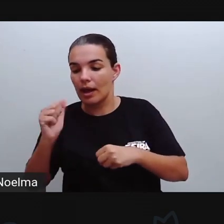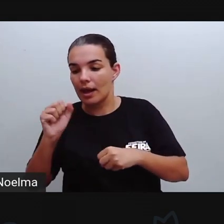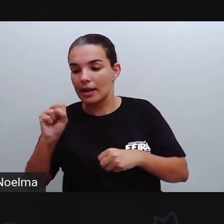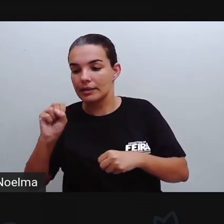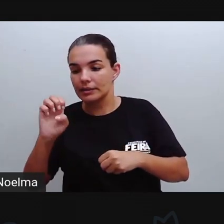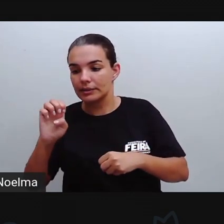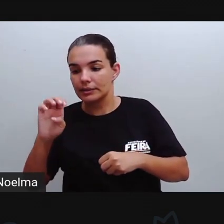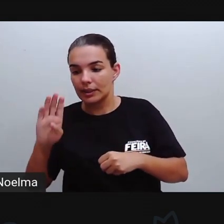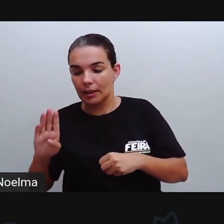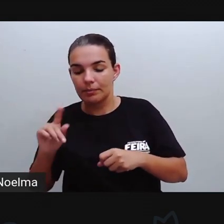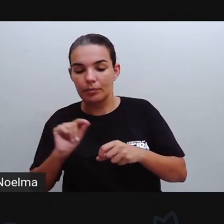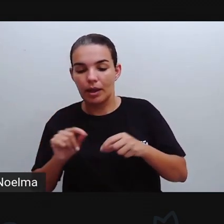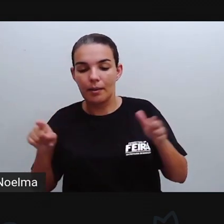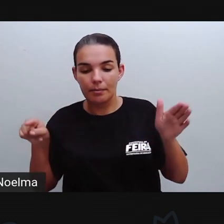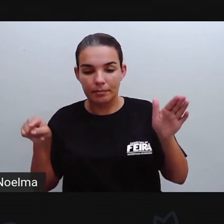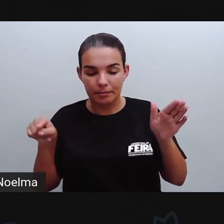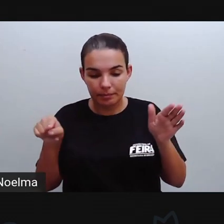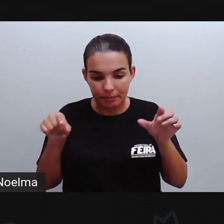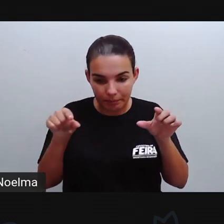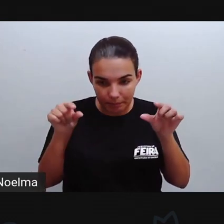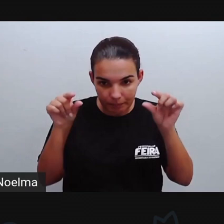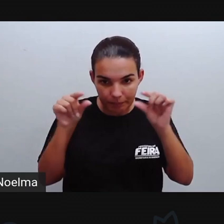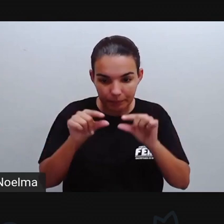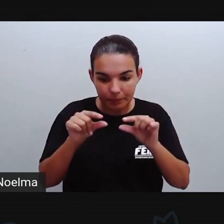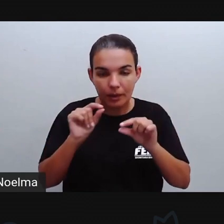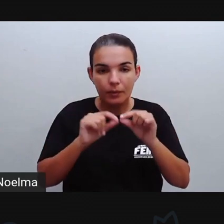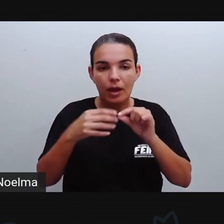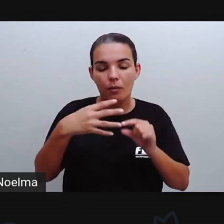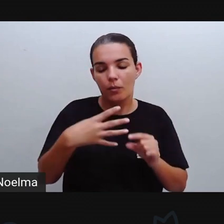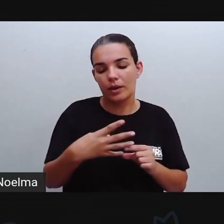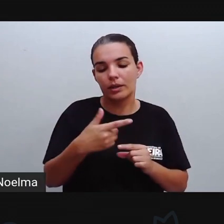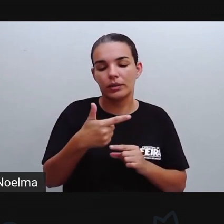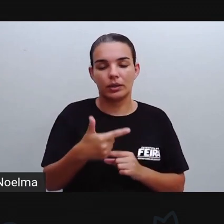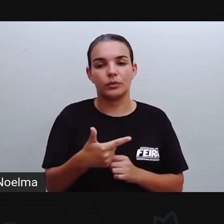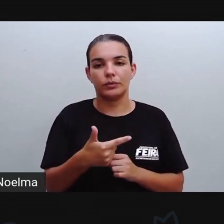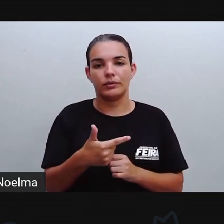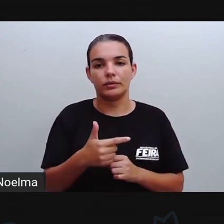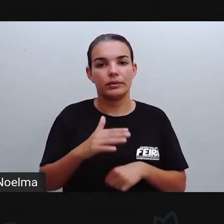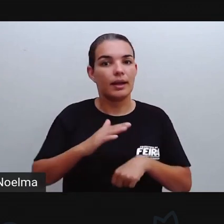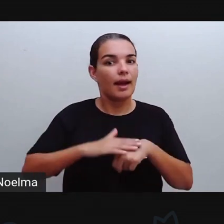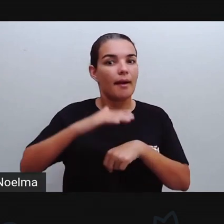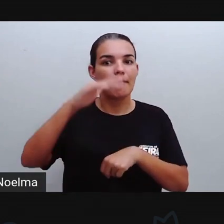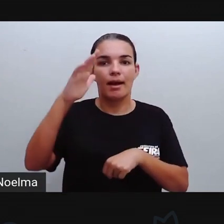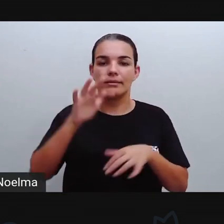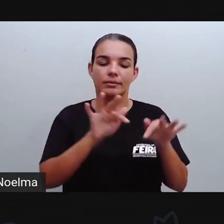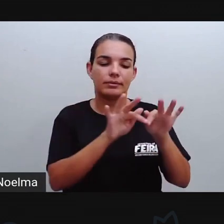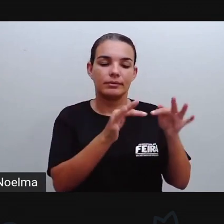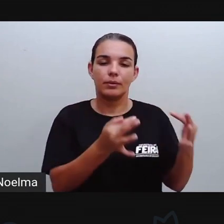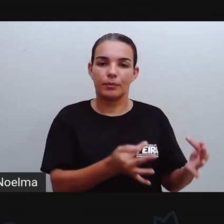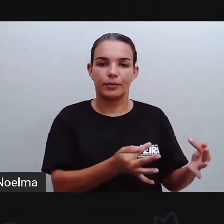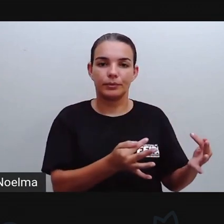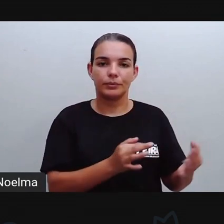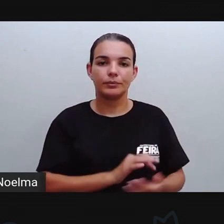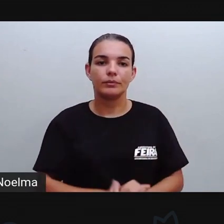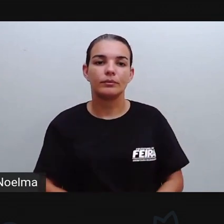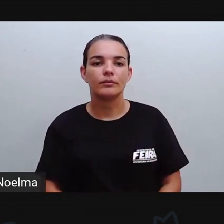42 casos a mais no Distrito de Humildes. Vamos voltar à lousa.